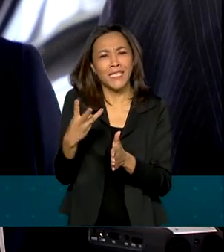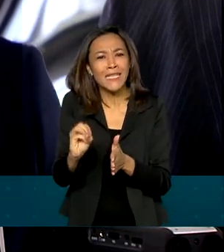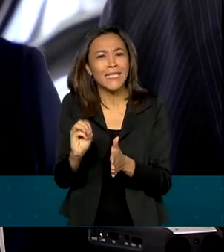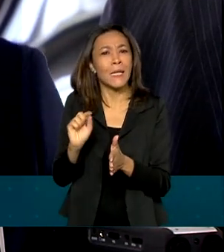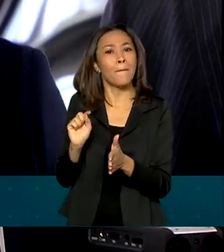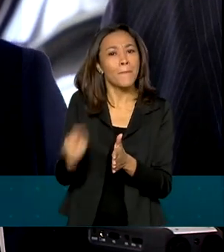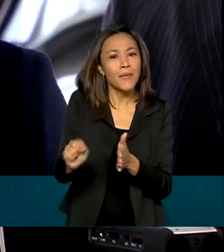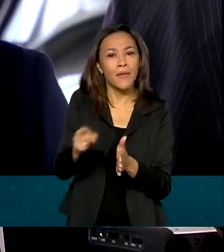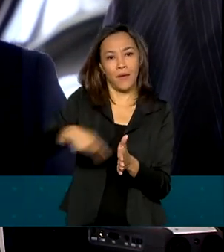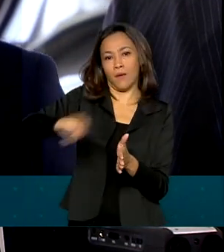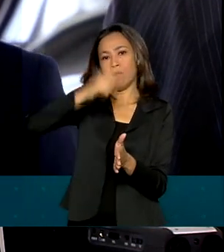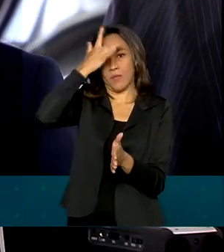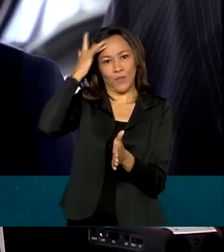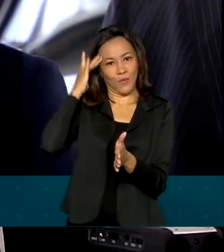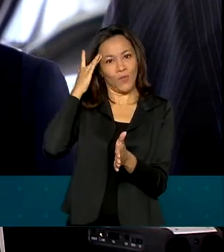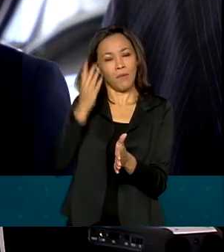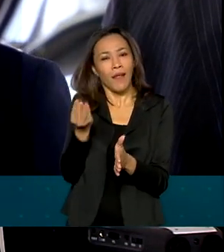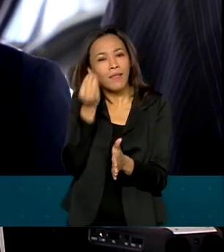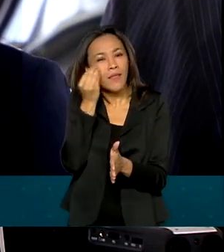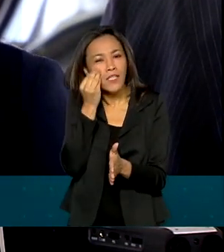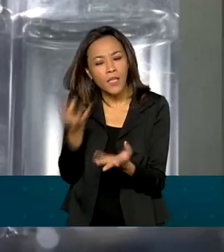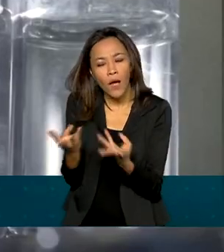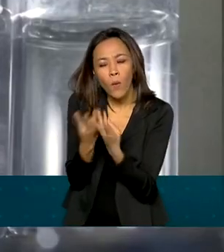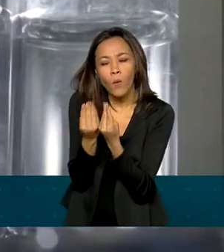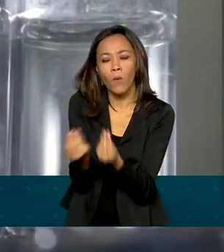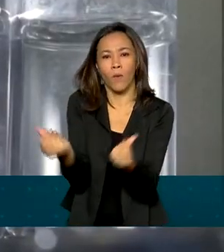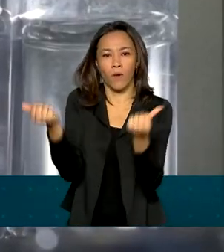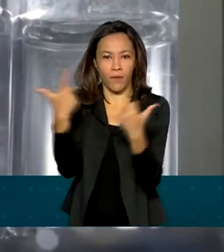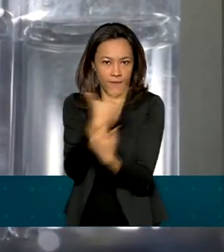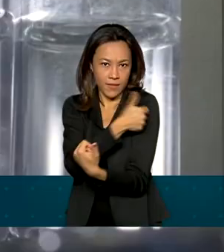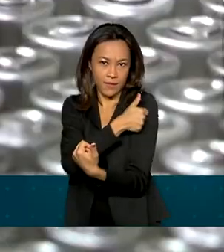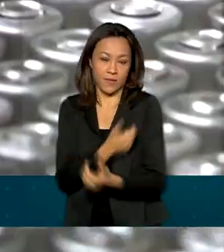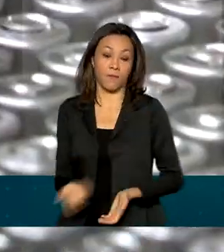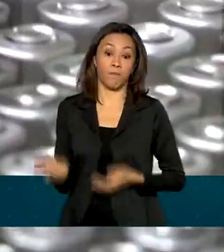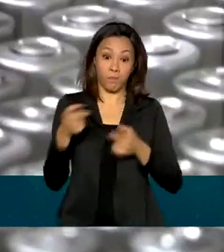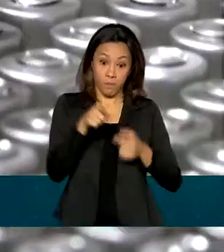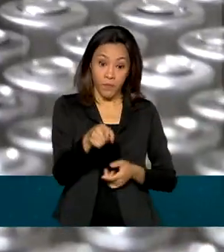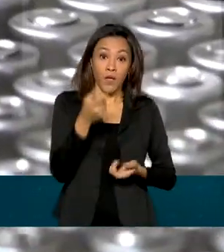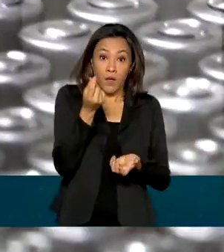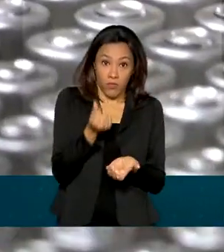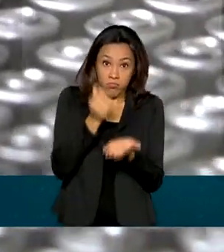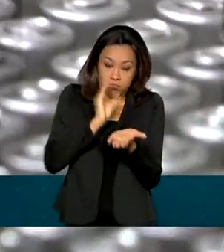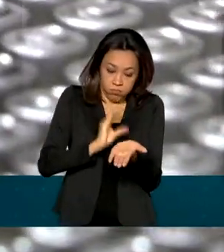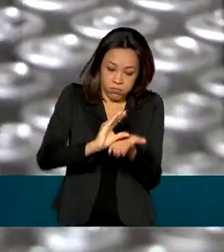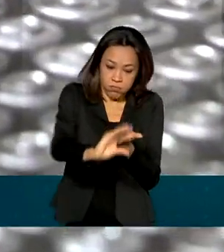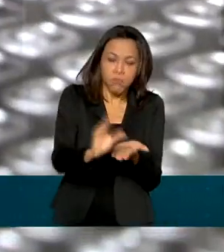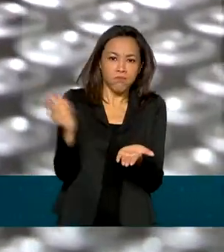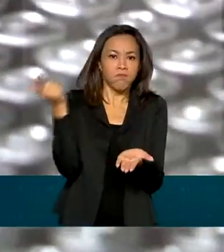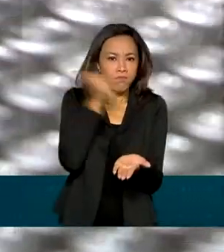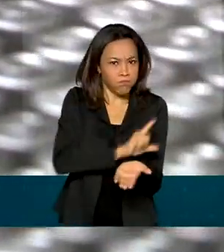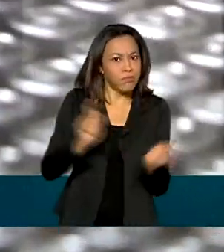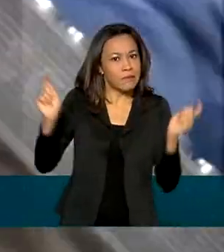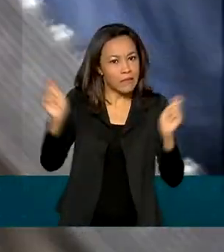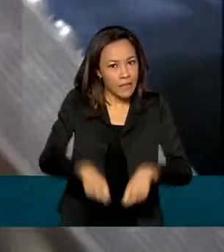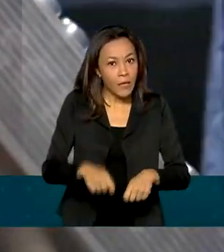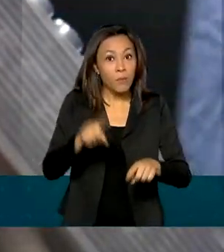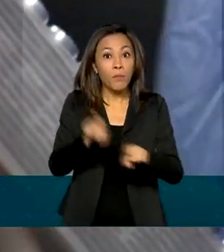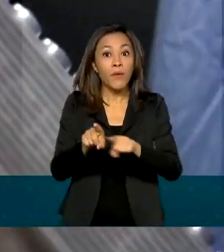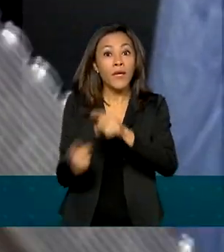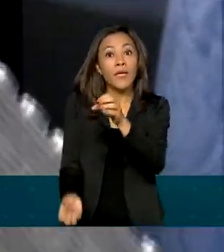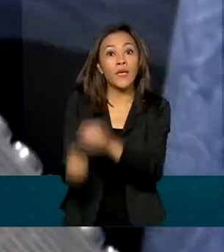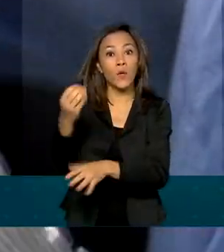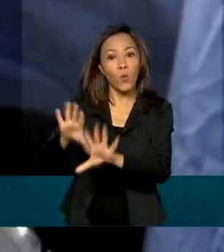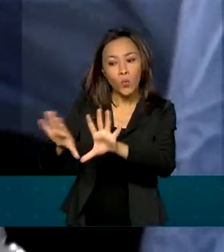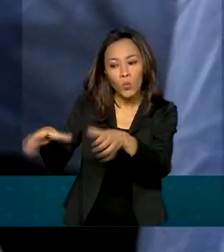pessoas para testar a eficiência da vacina. O investimento em vacinas nacionais foi possível após a criação da Rede Vírus,